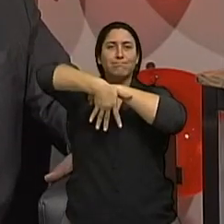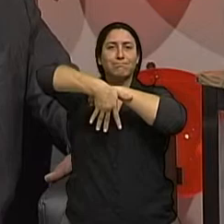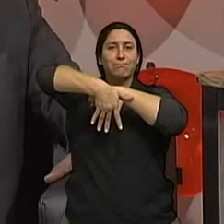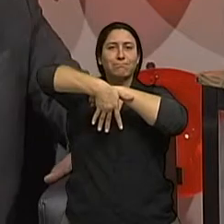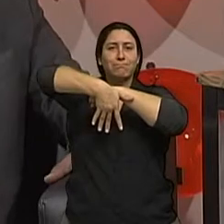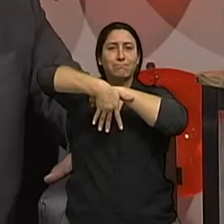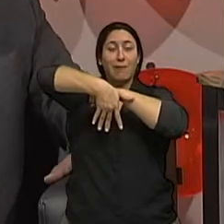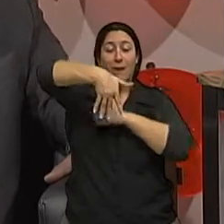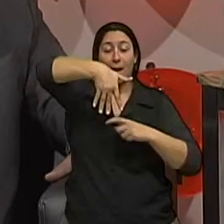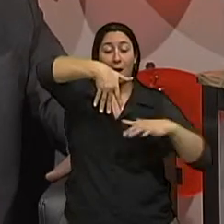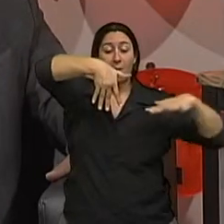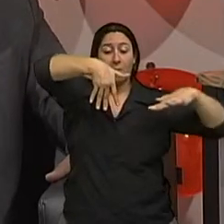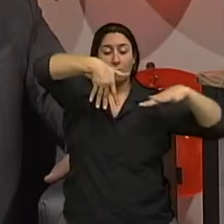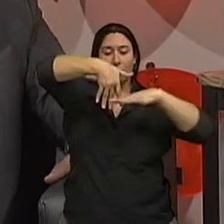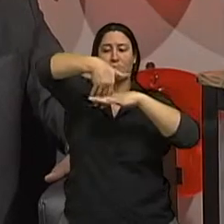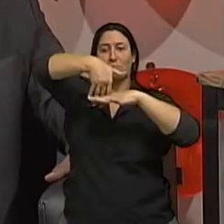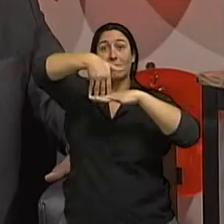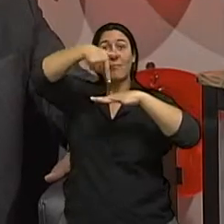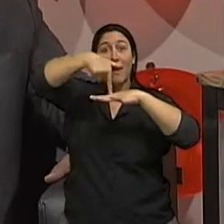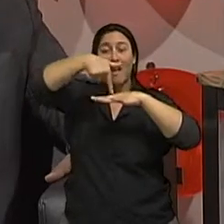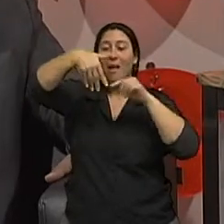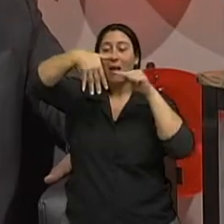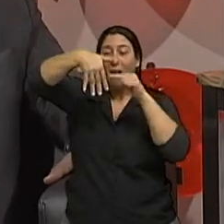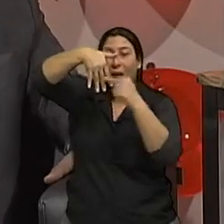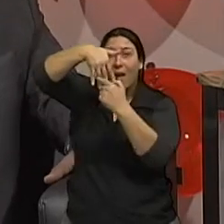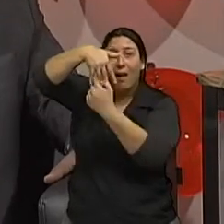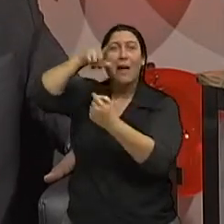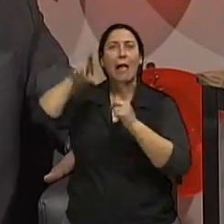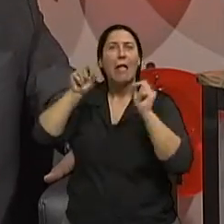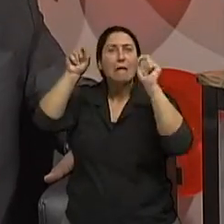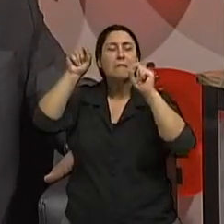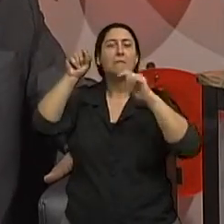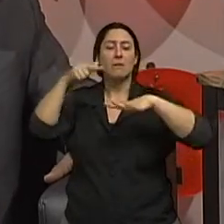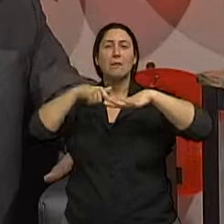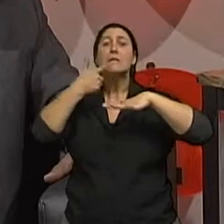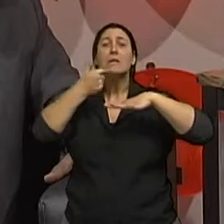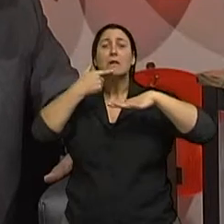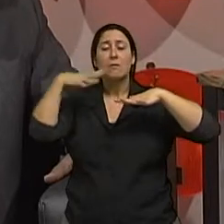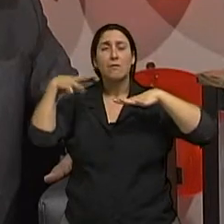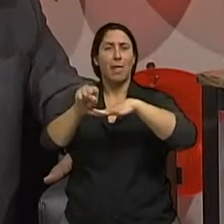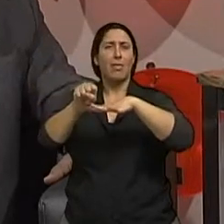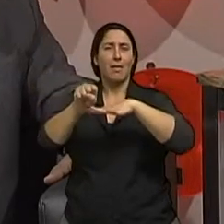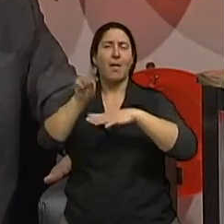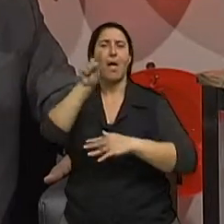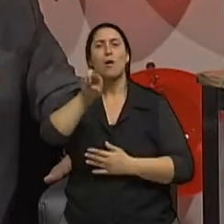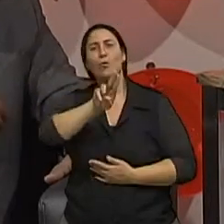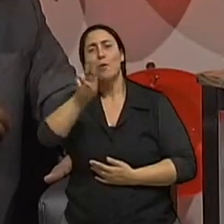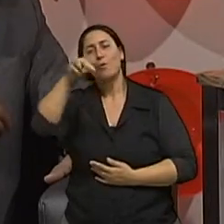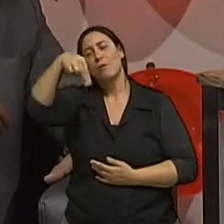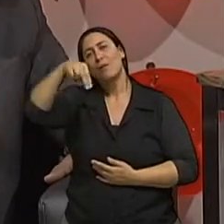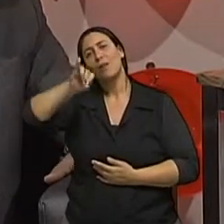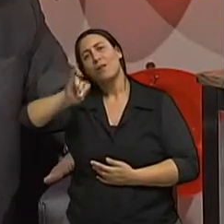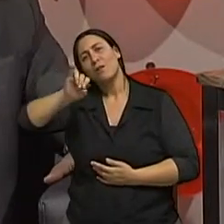se dissemina geralmente indo num primeiro momento para o que a gente chama de linfonodos indo para os